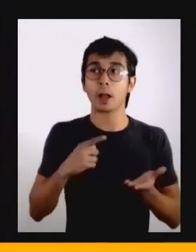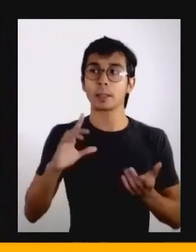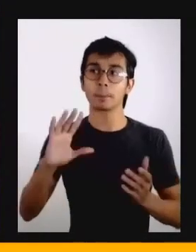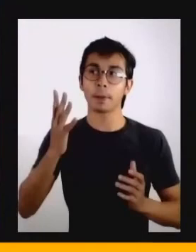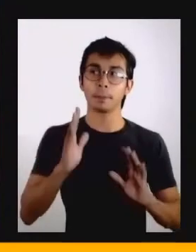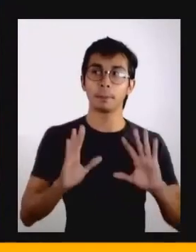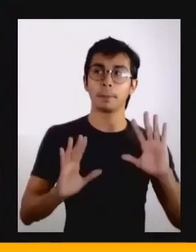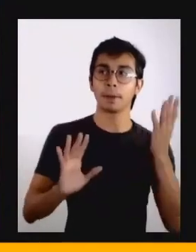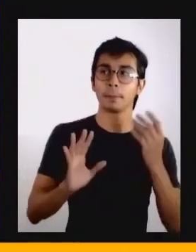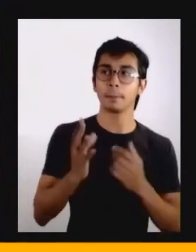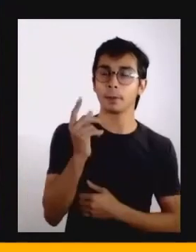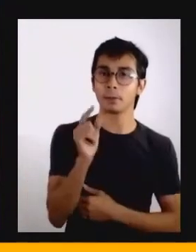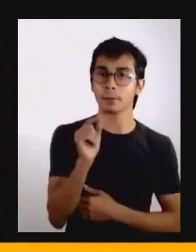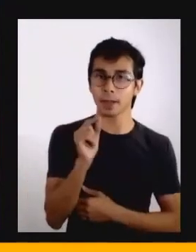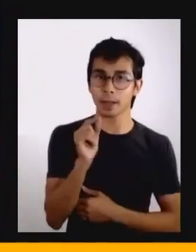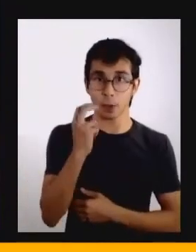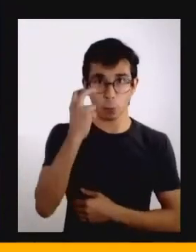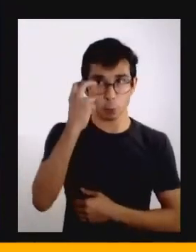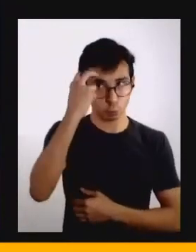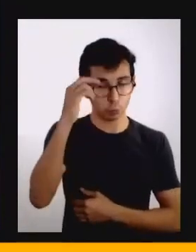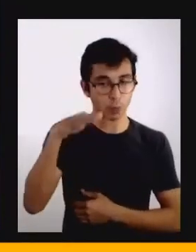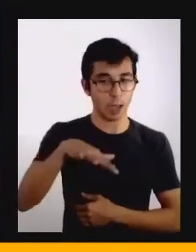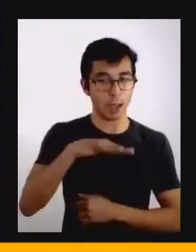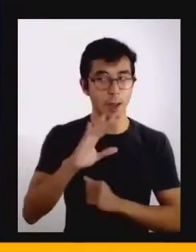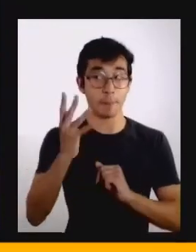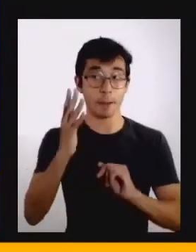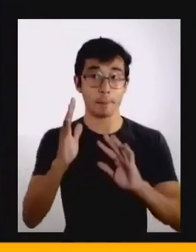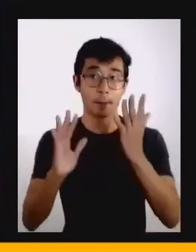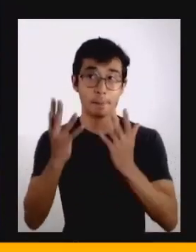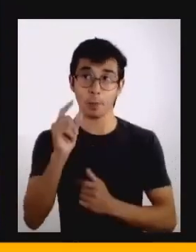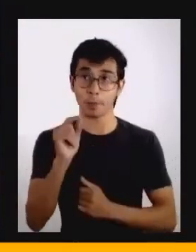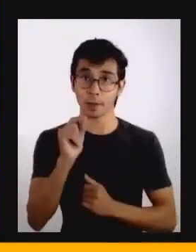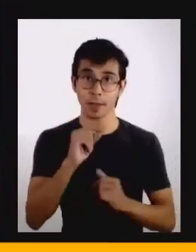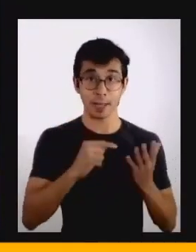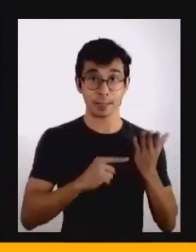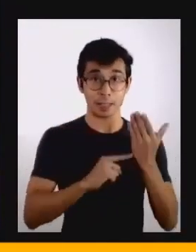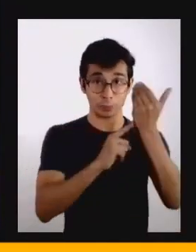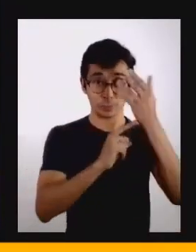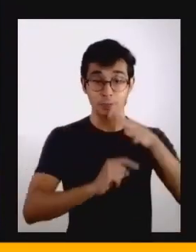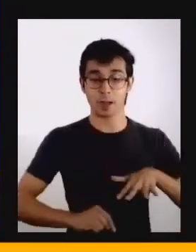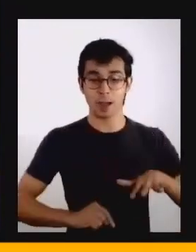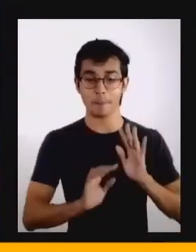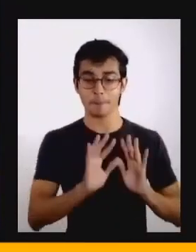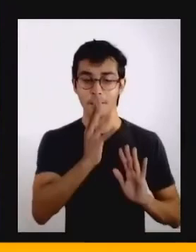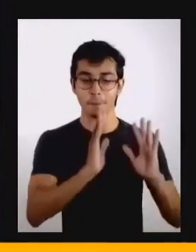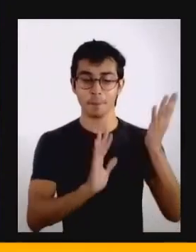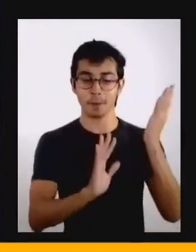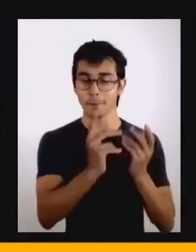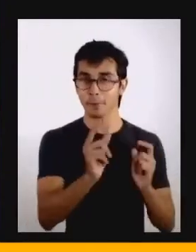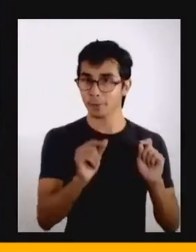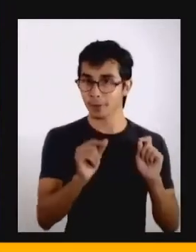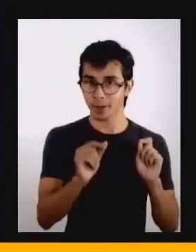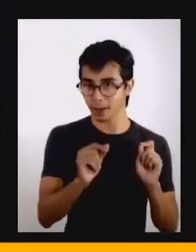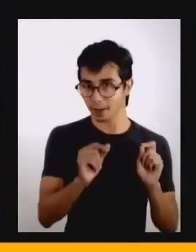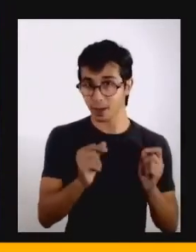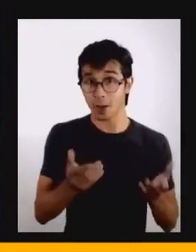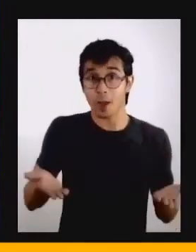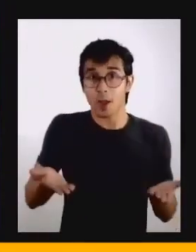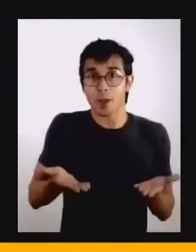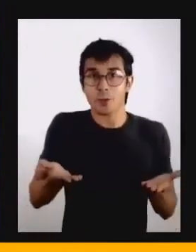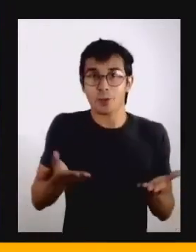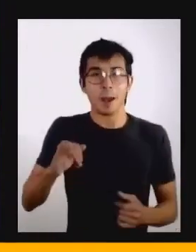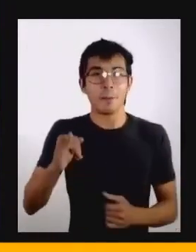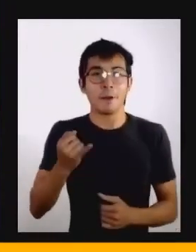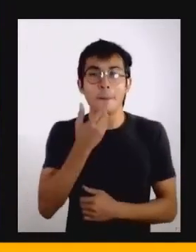Que movimentos mercadológicos, tecnológicos a gente está vivendo? E como que a gente navega por esse cenário do presente? Como que a gente mergulha